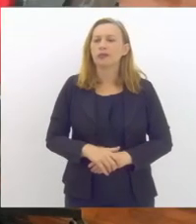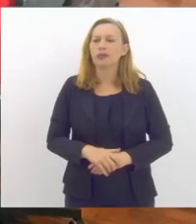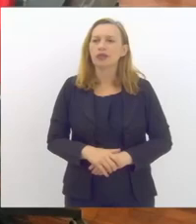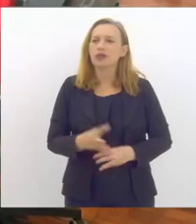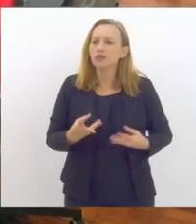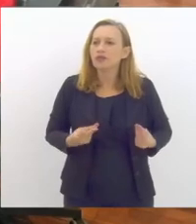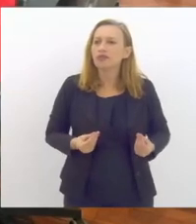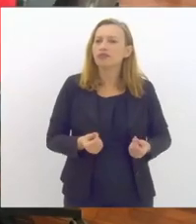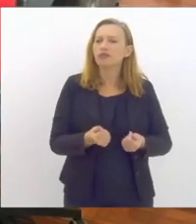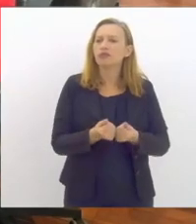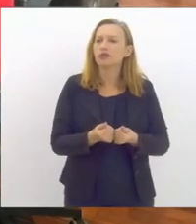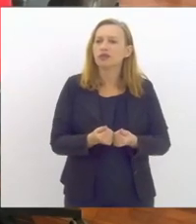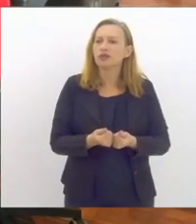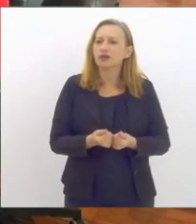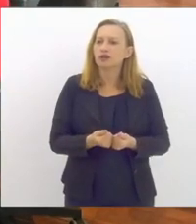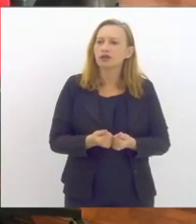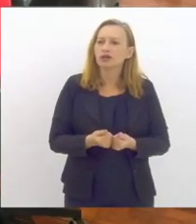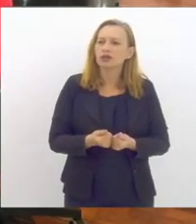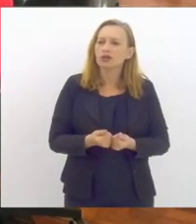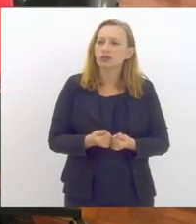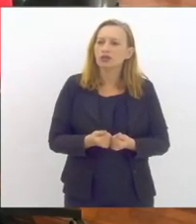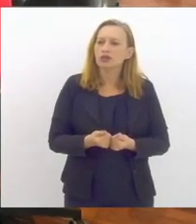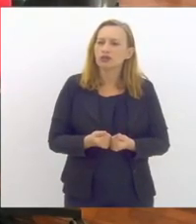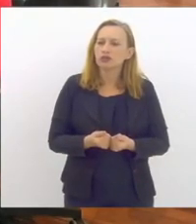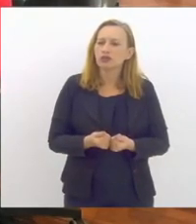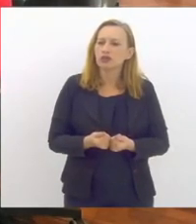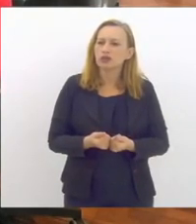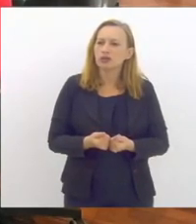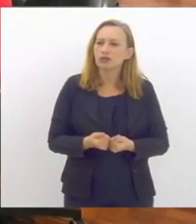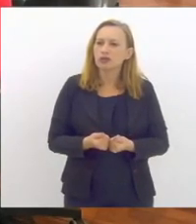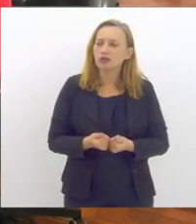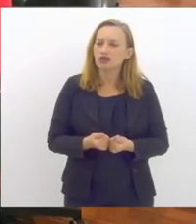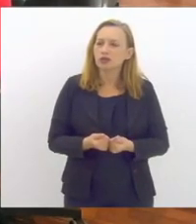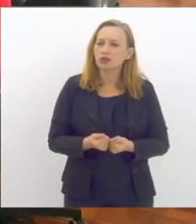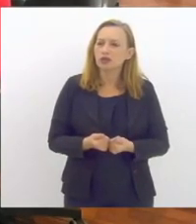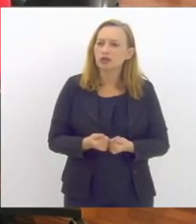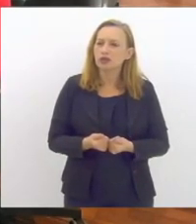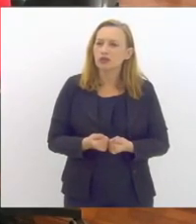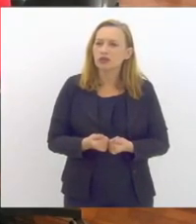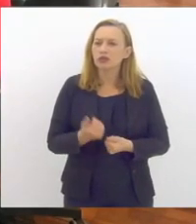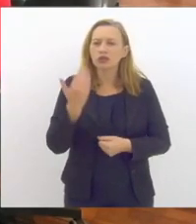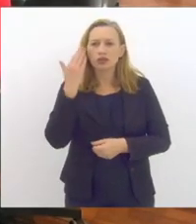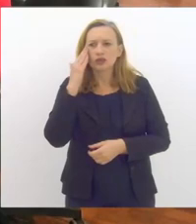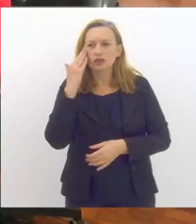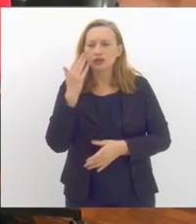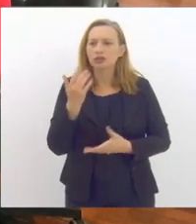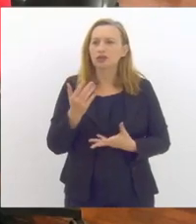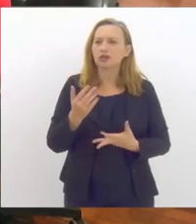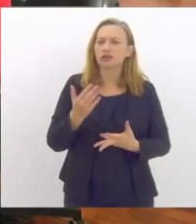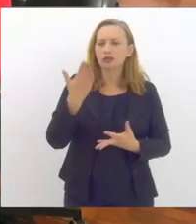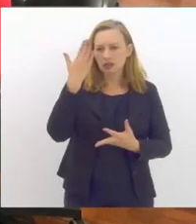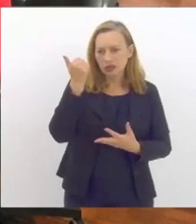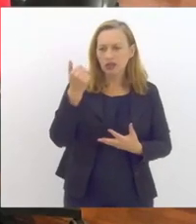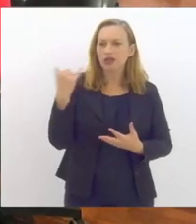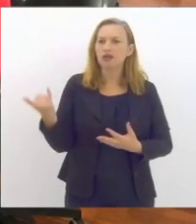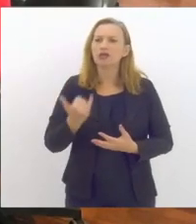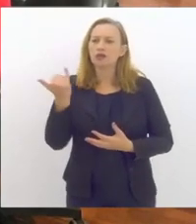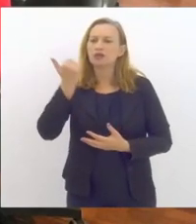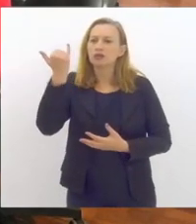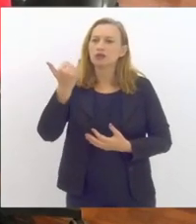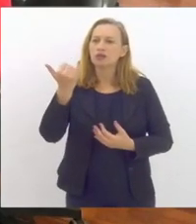sensibilizo muito com a temática eu sou enfermeira de família entendo e sei da importância desse tipo de